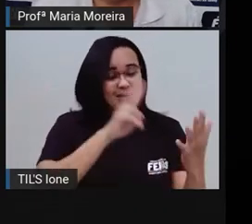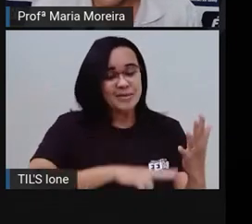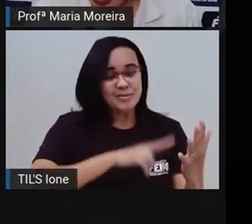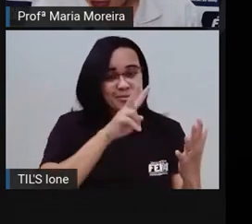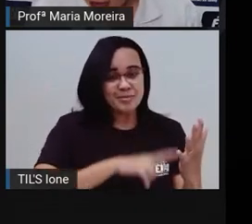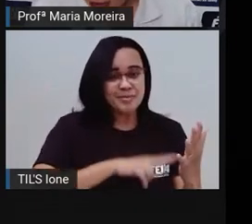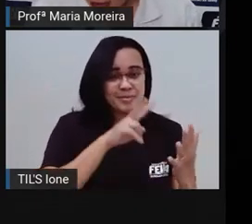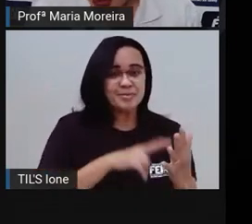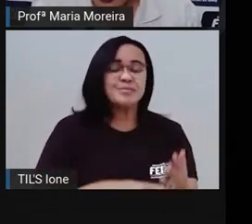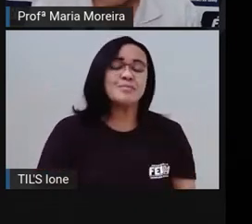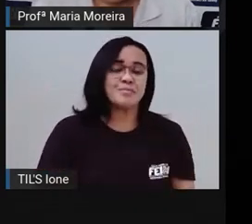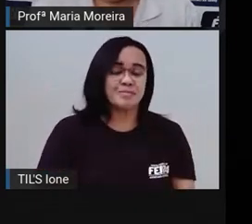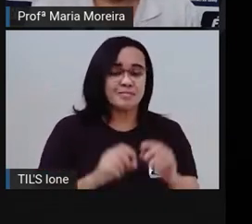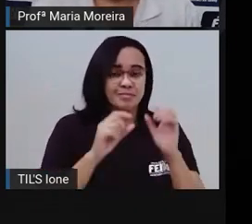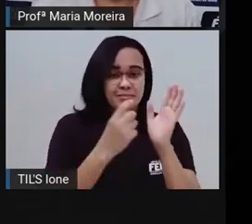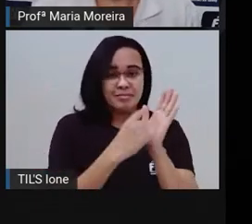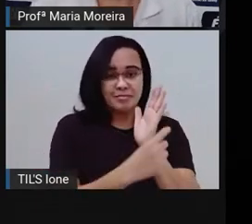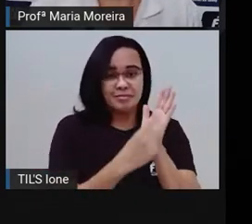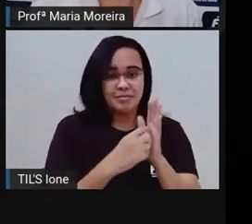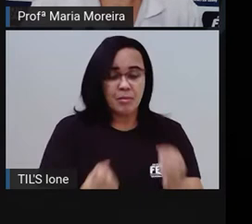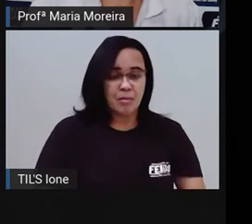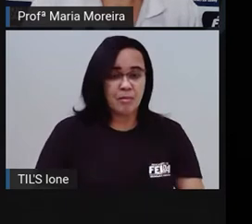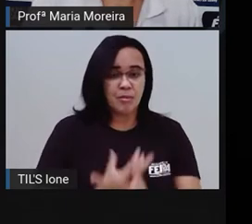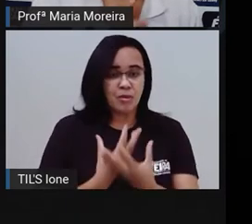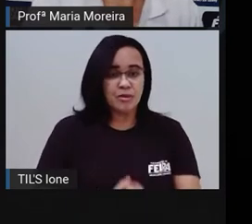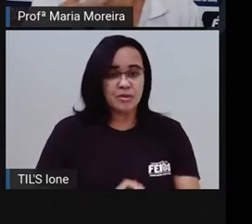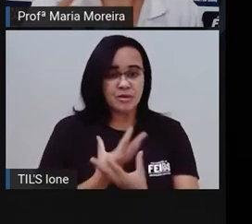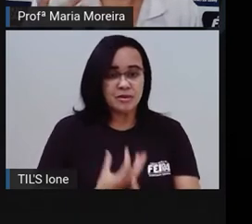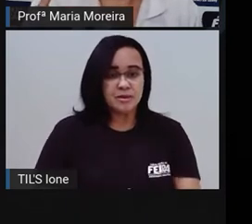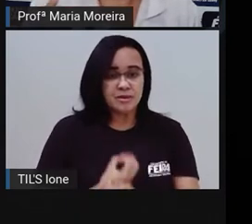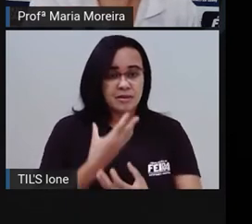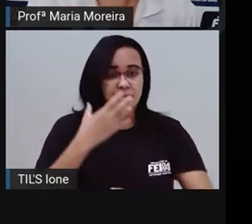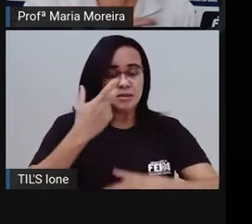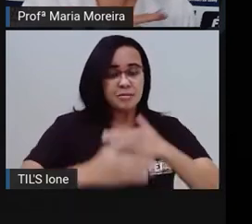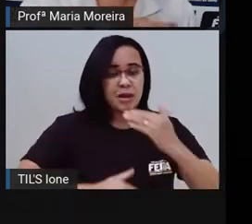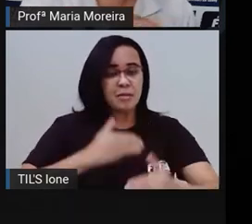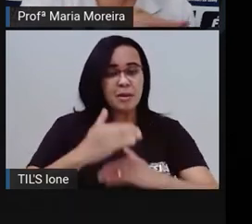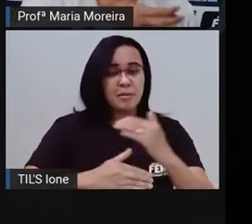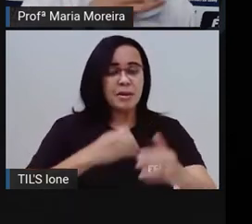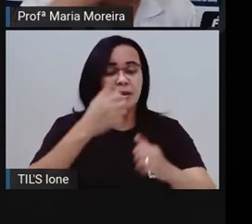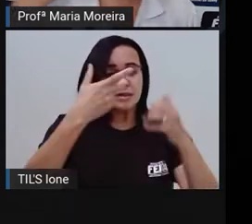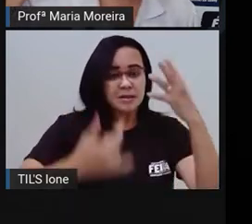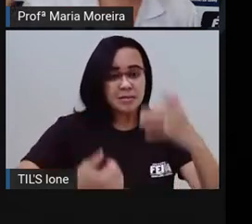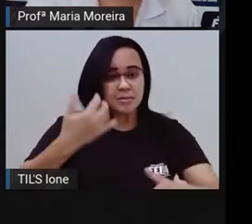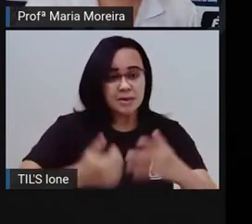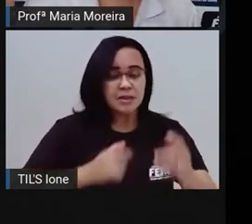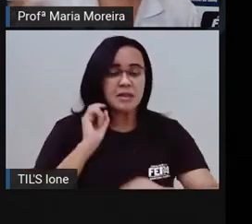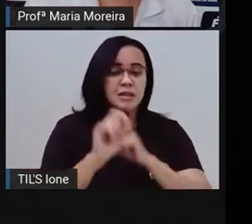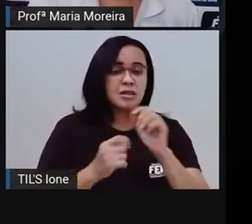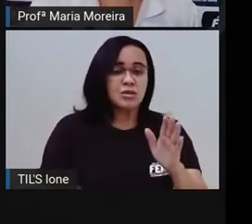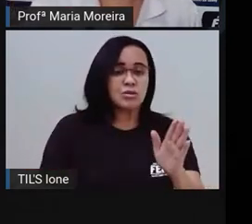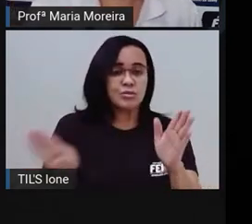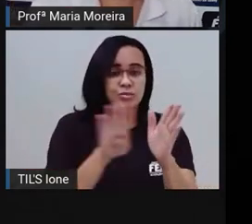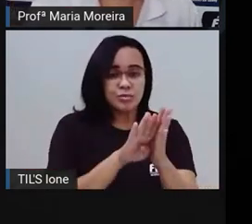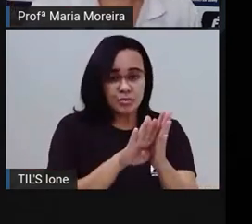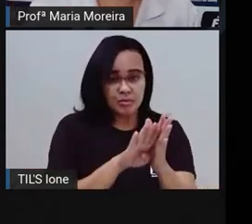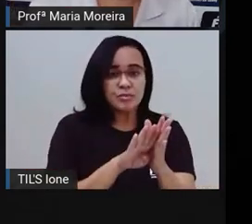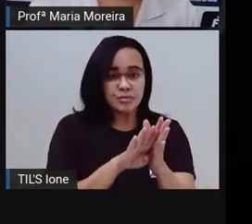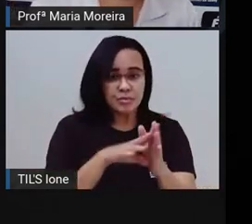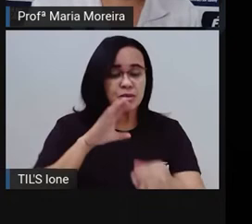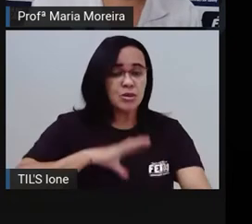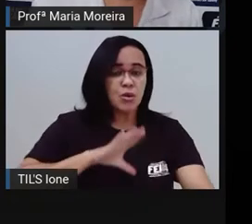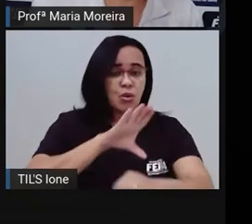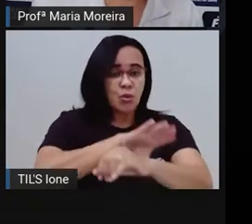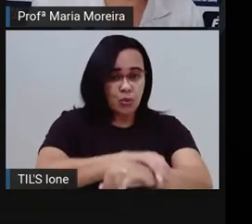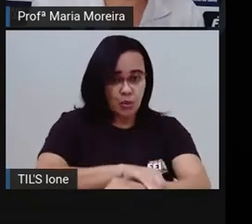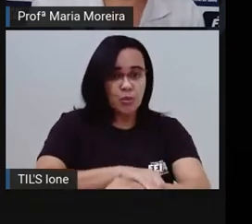Recita essa... Esse... Esse poema que vai falando, né? Justamente sobre a chegada aí dos